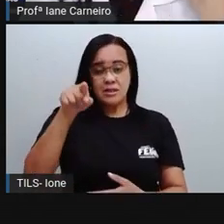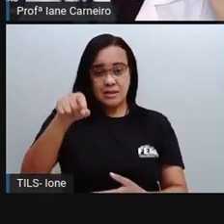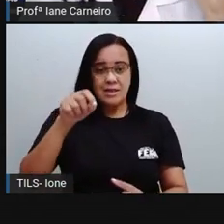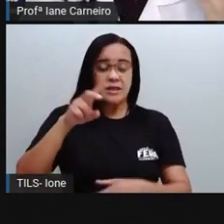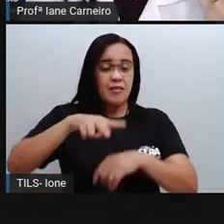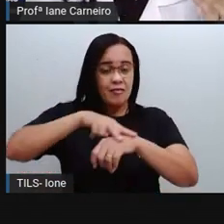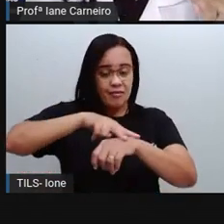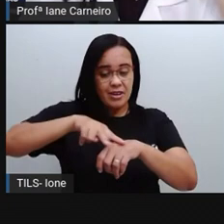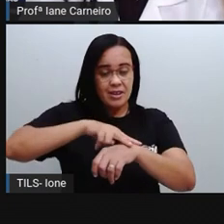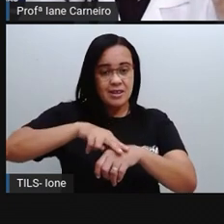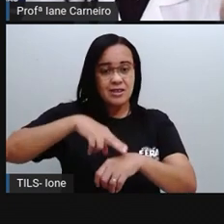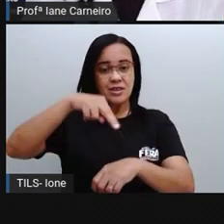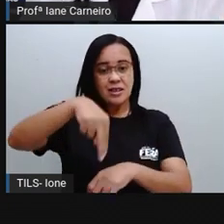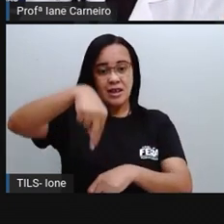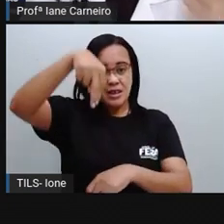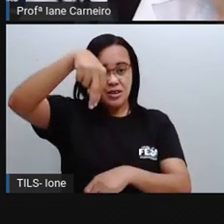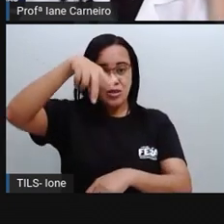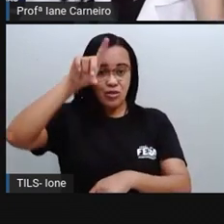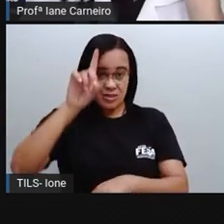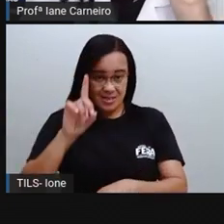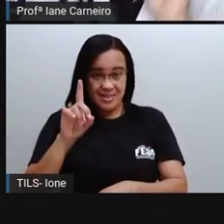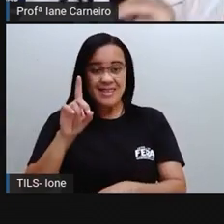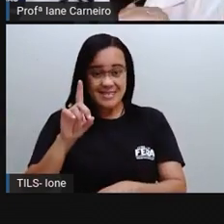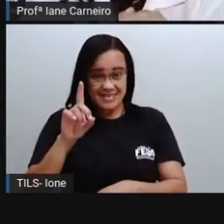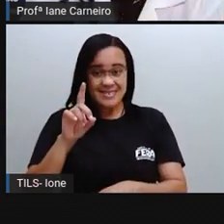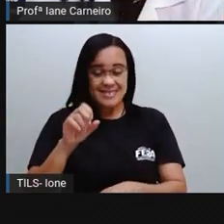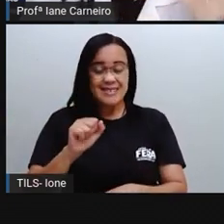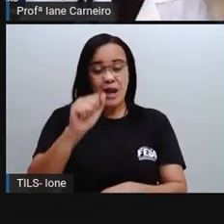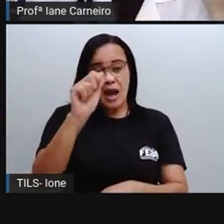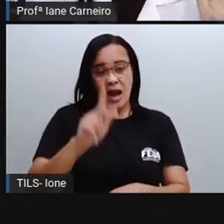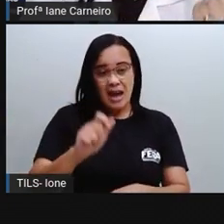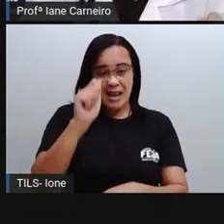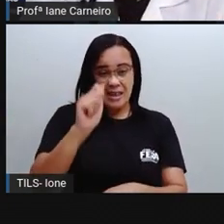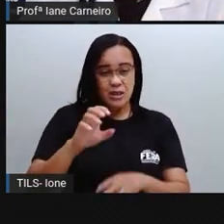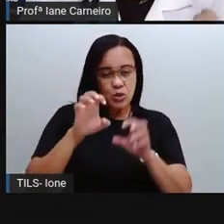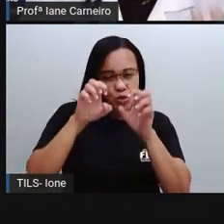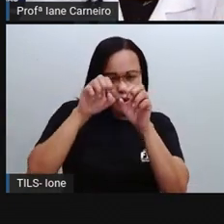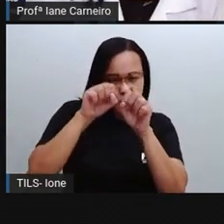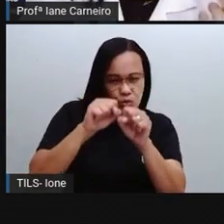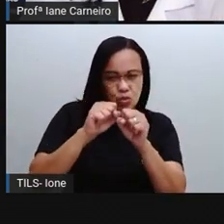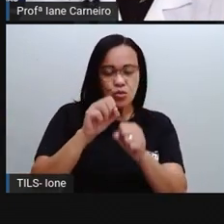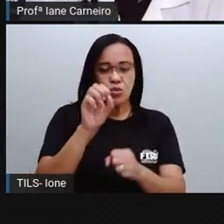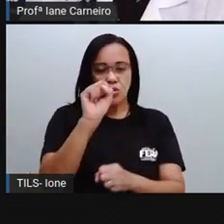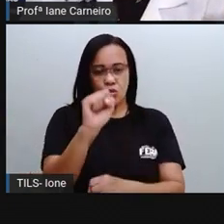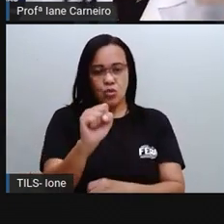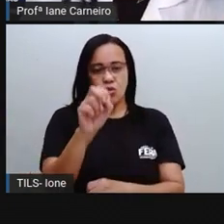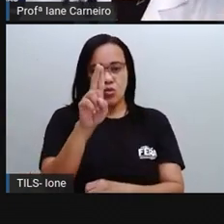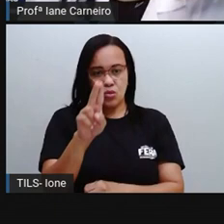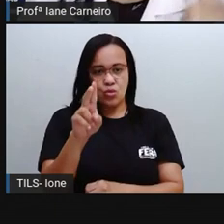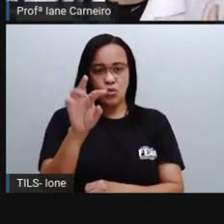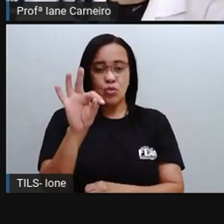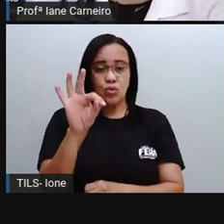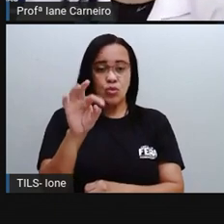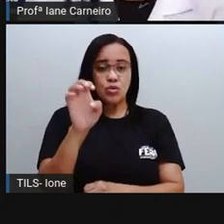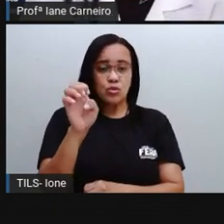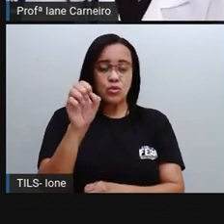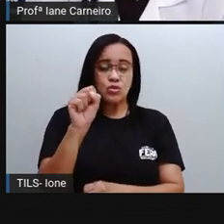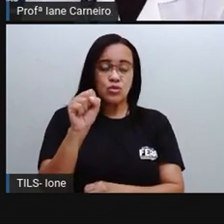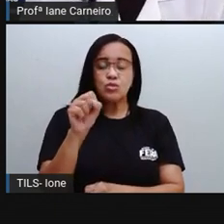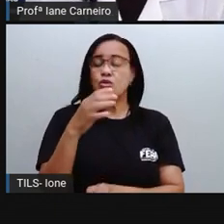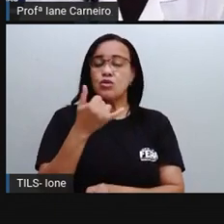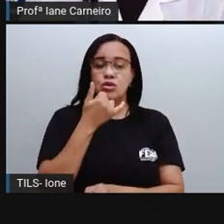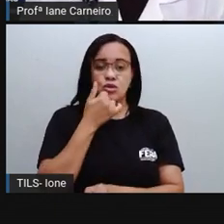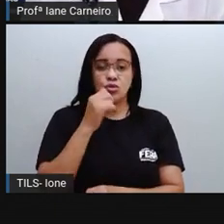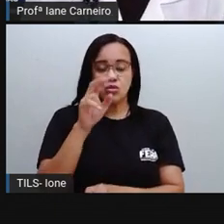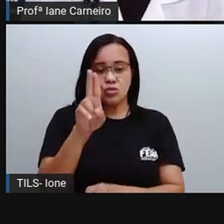região azul escuro, né? Que é o sudeste e a região azul claro, que é a região sul, né? Então,